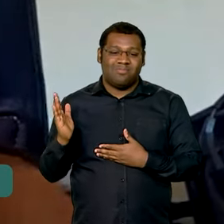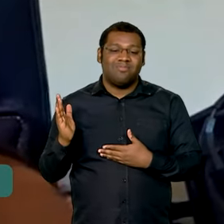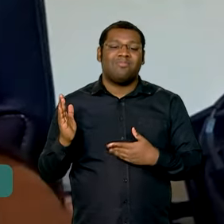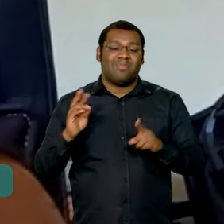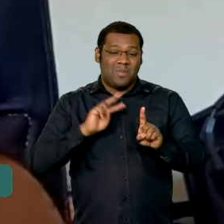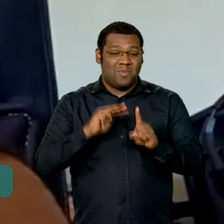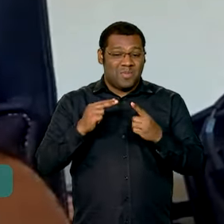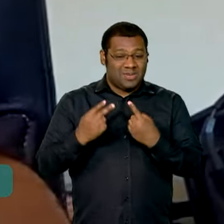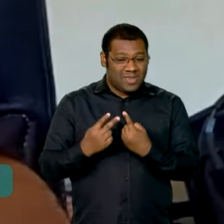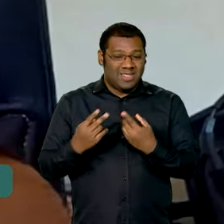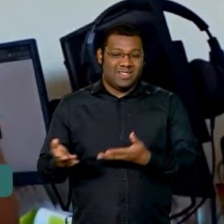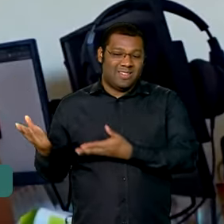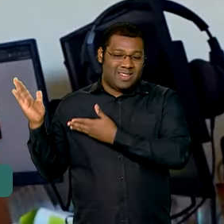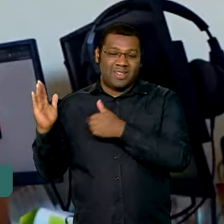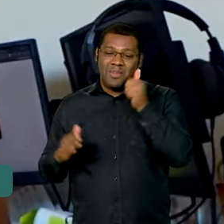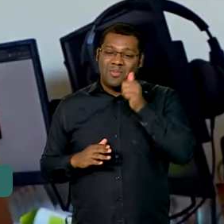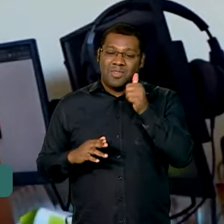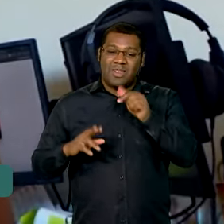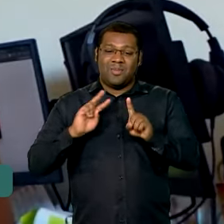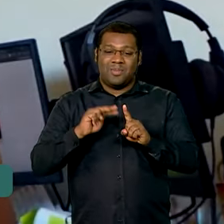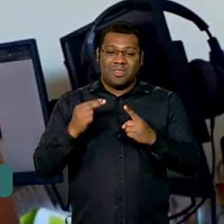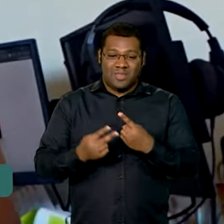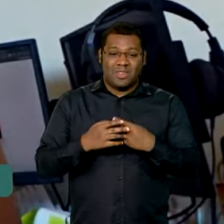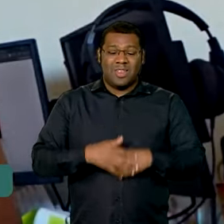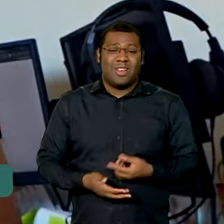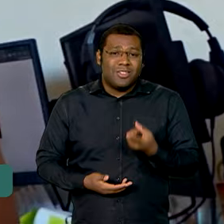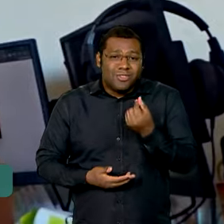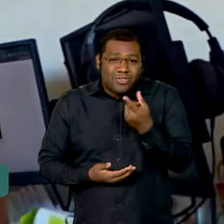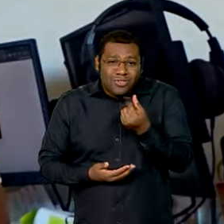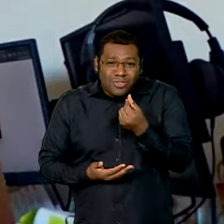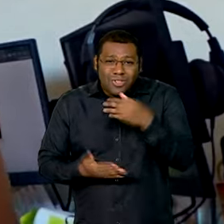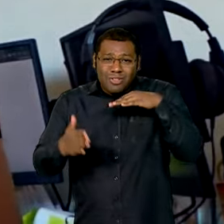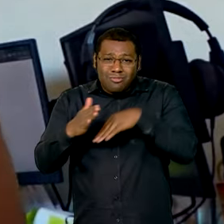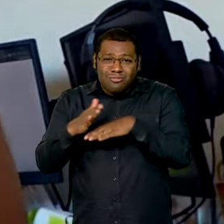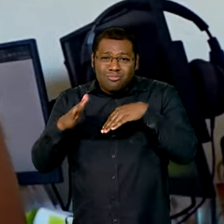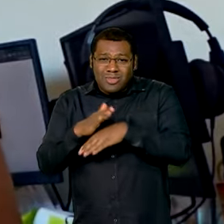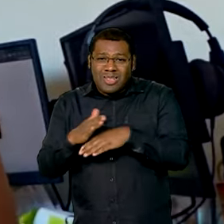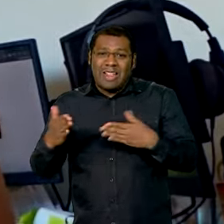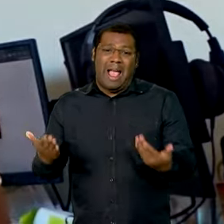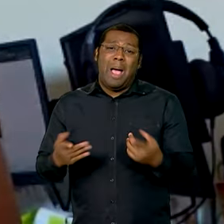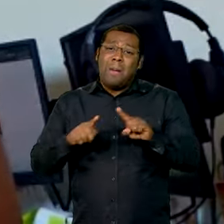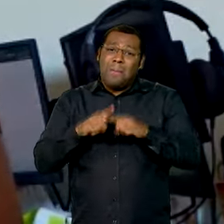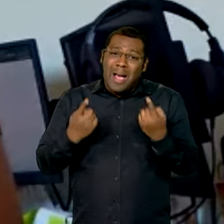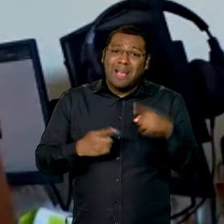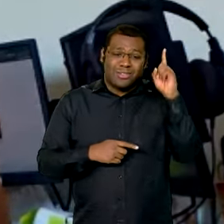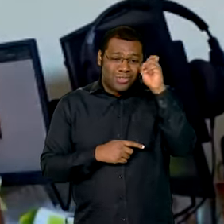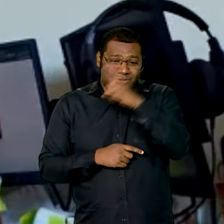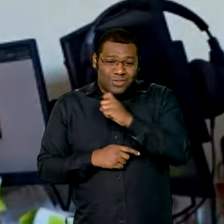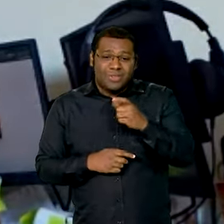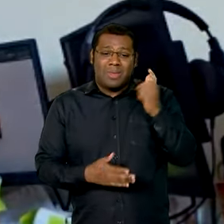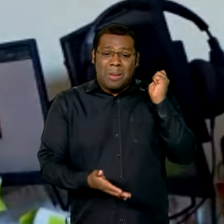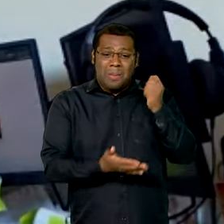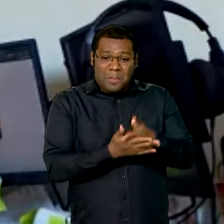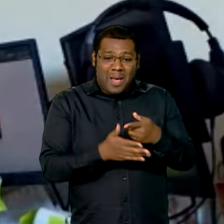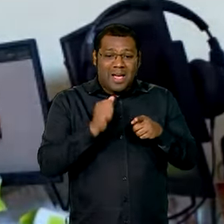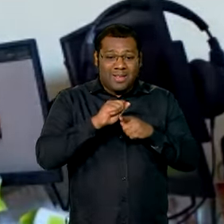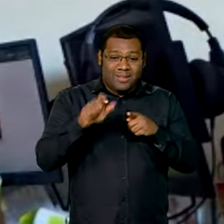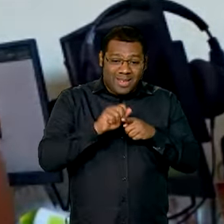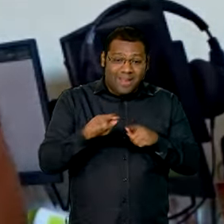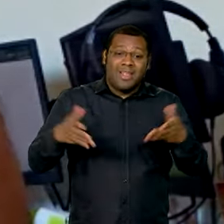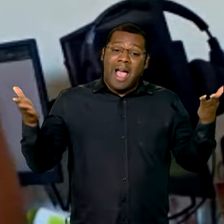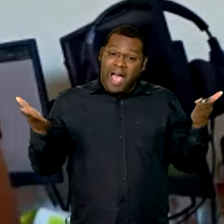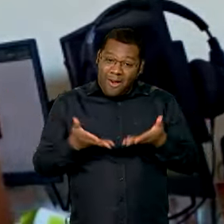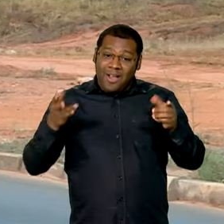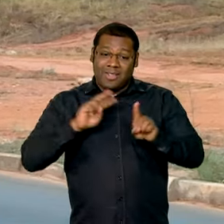realizado para Bruna. É muito difícil juntar o dinheiro, né, pagando aluguel ao mesmo tempo, talvez agora para comprar um apartamento